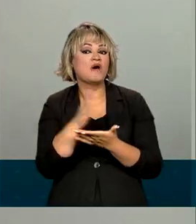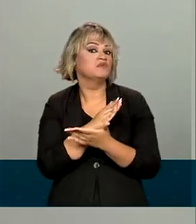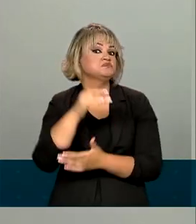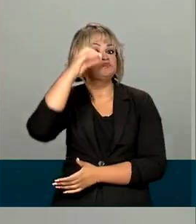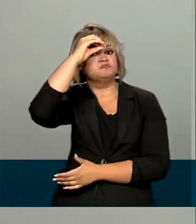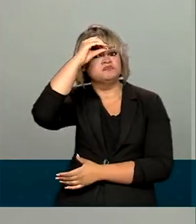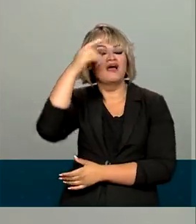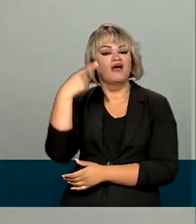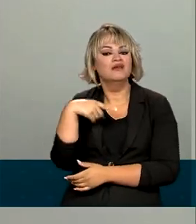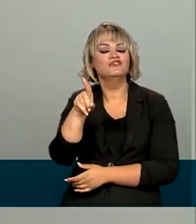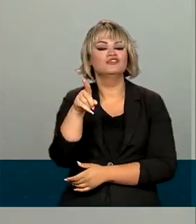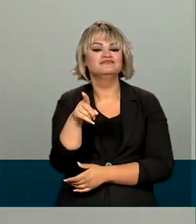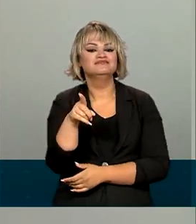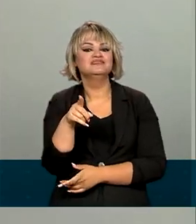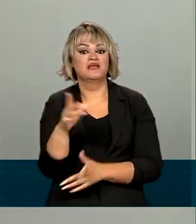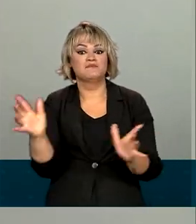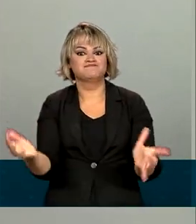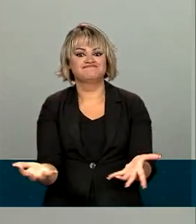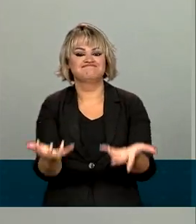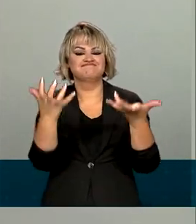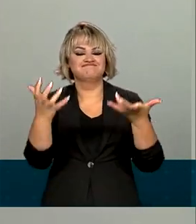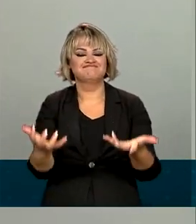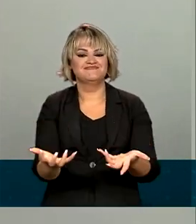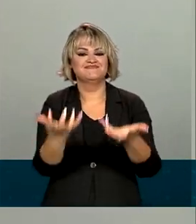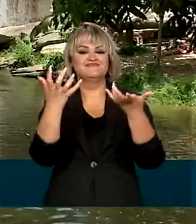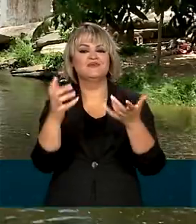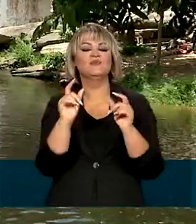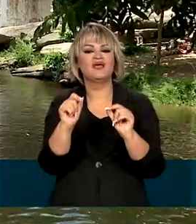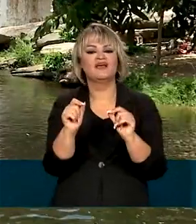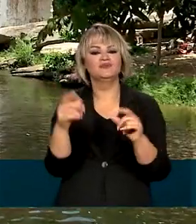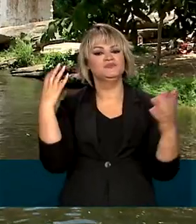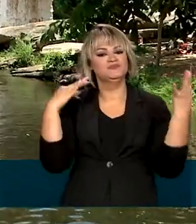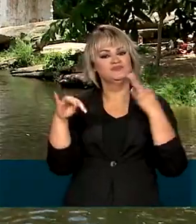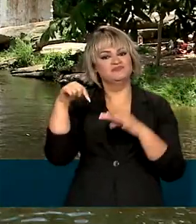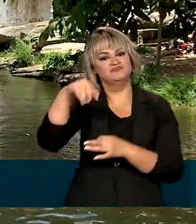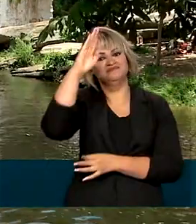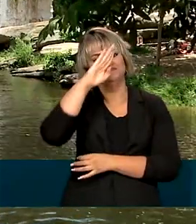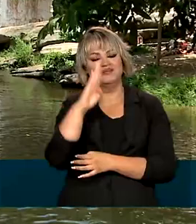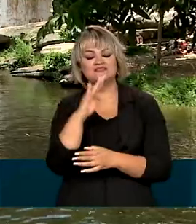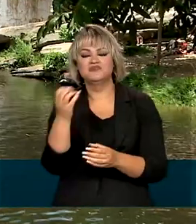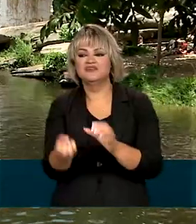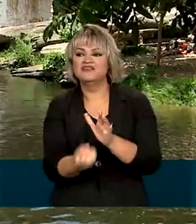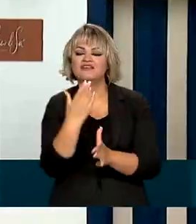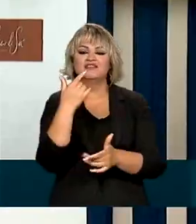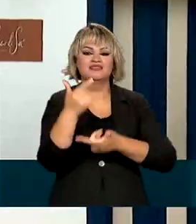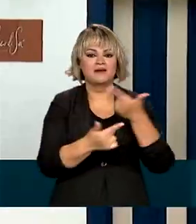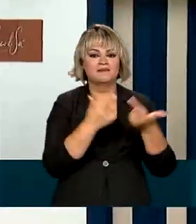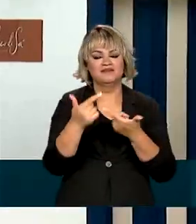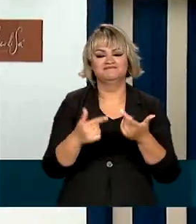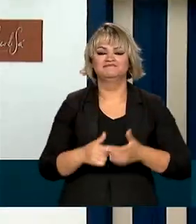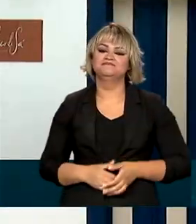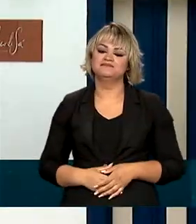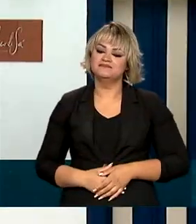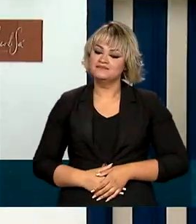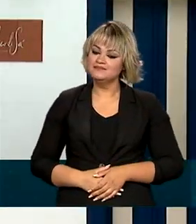conheciam. E dessa forma, fortalecendo ainda mais o turismo no nosso país, gerando emprego e renda.